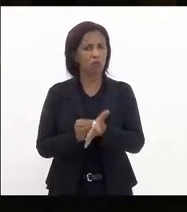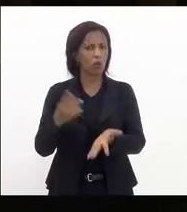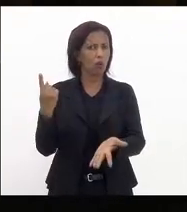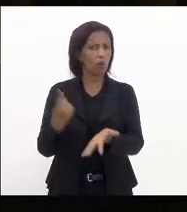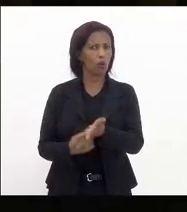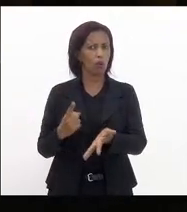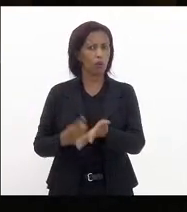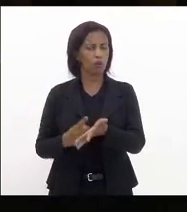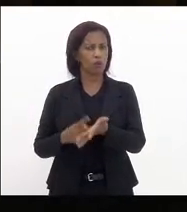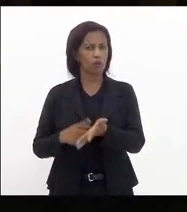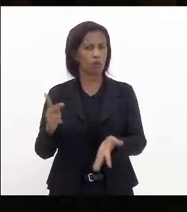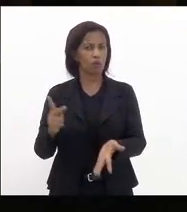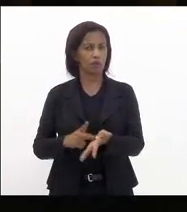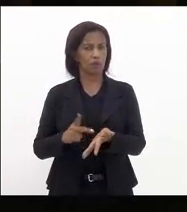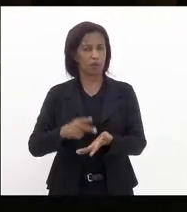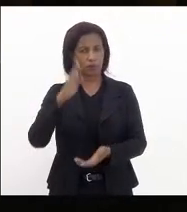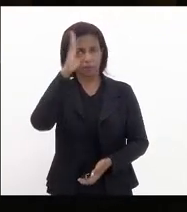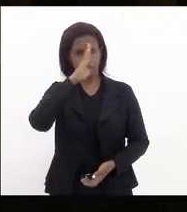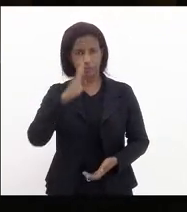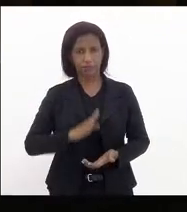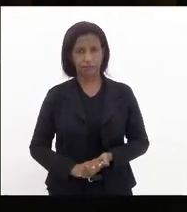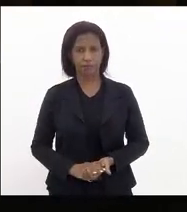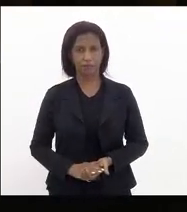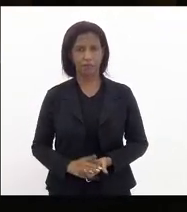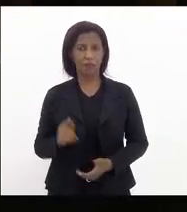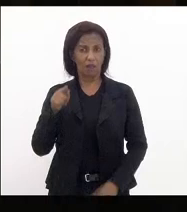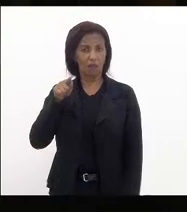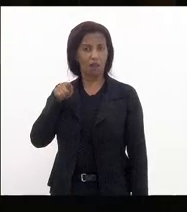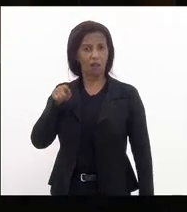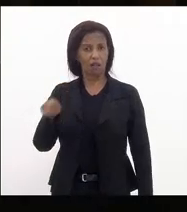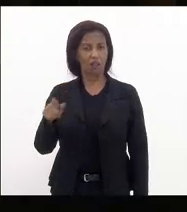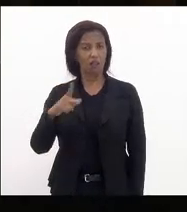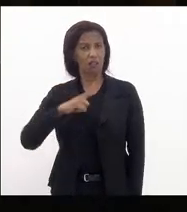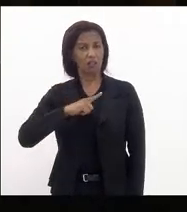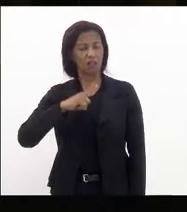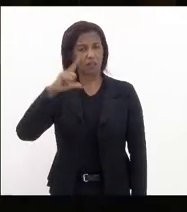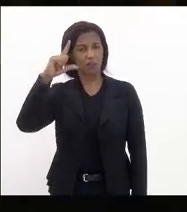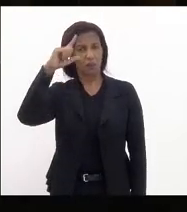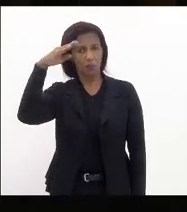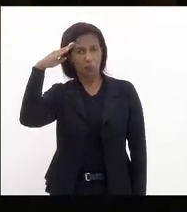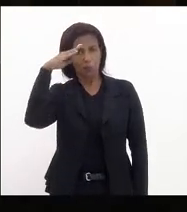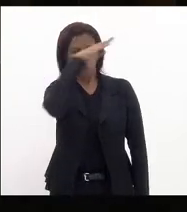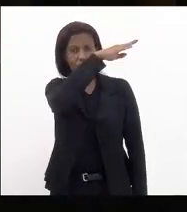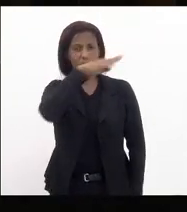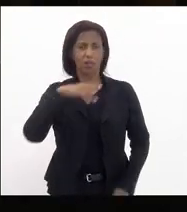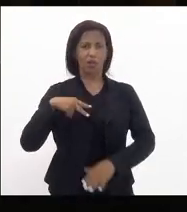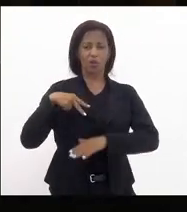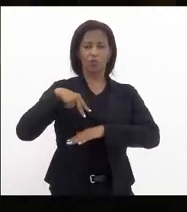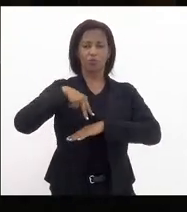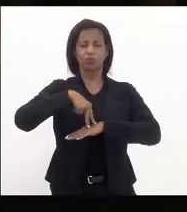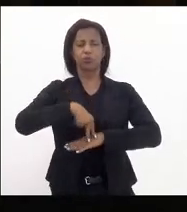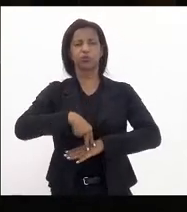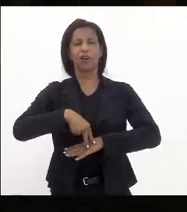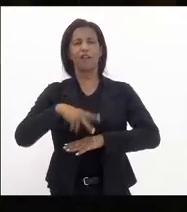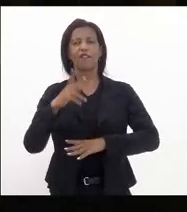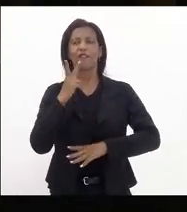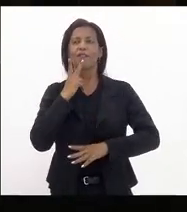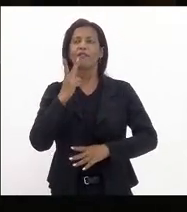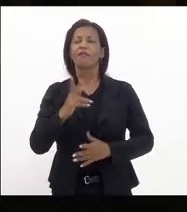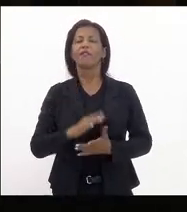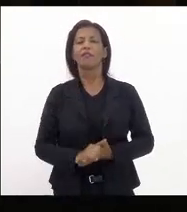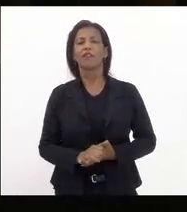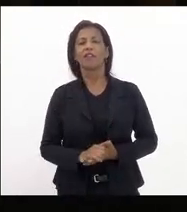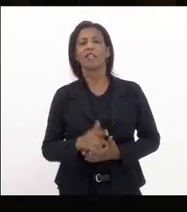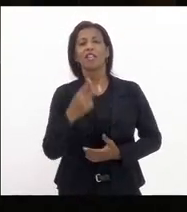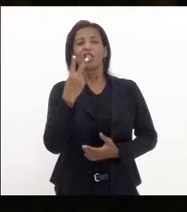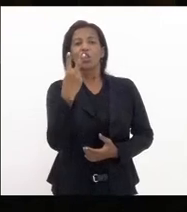realidade brasileira a gente teve ali Bolsonaro discursando na ONU dizendo que